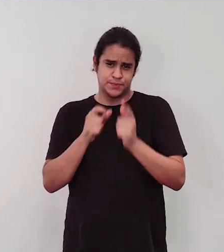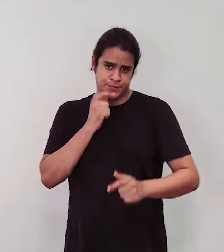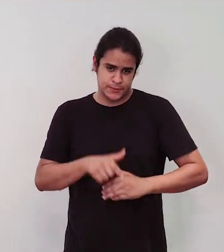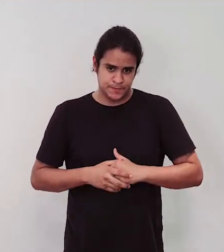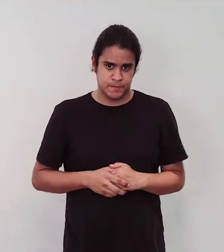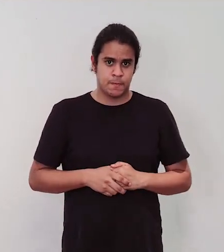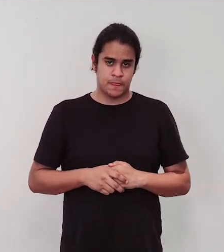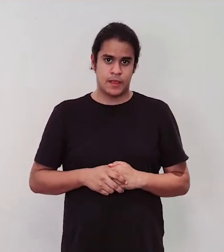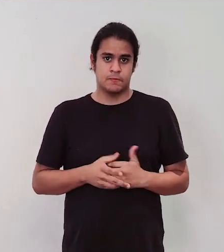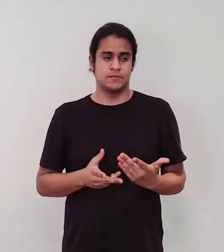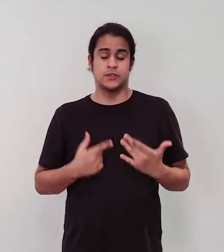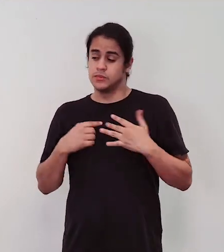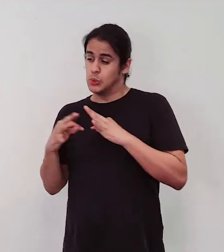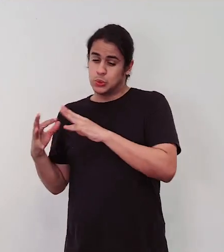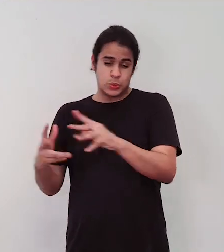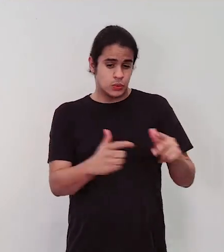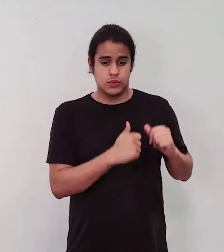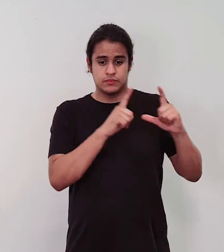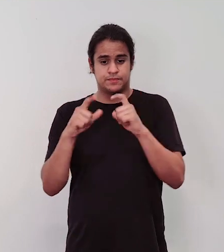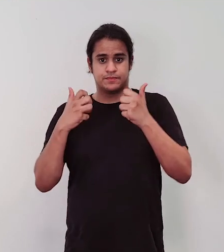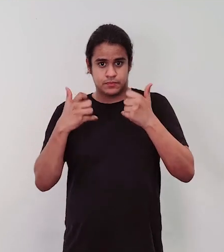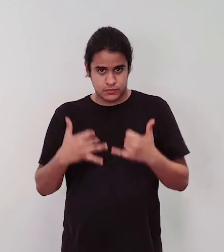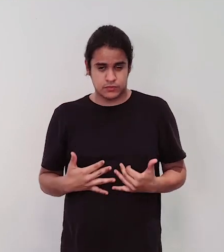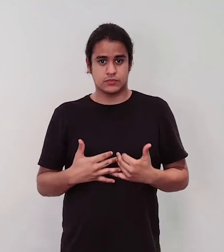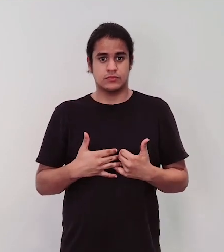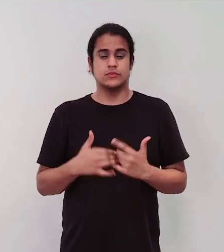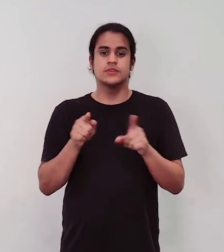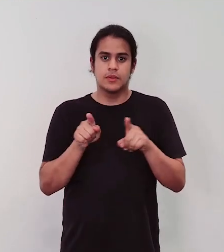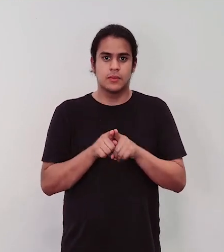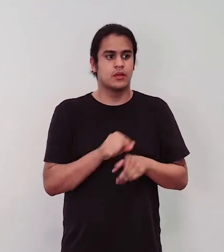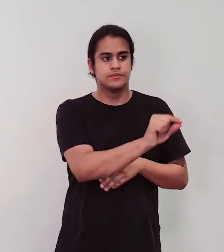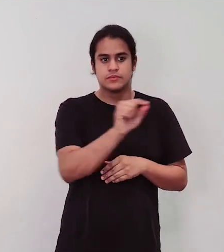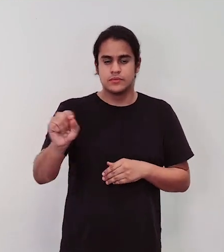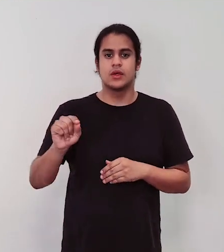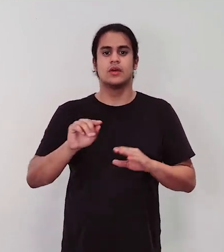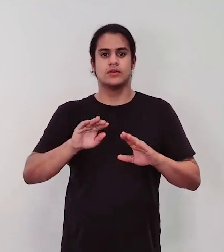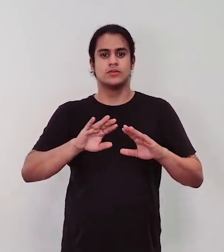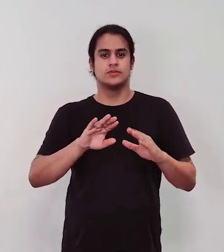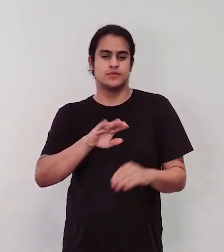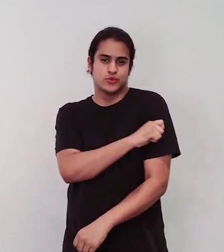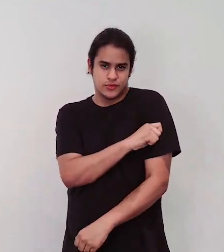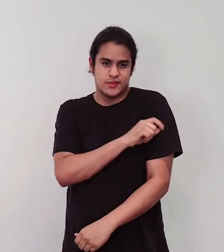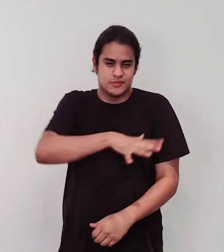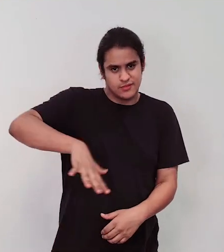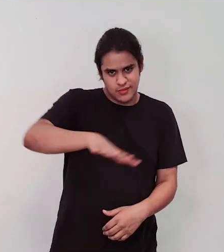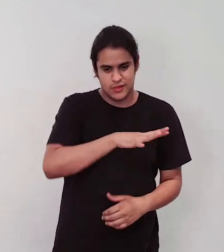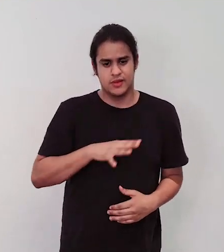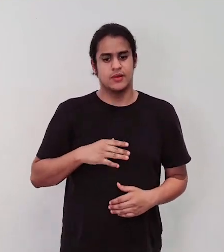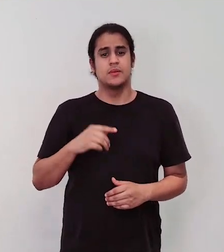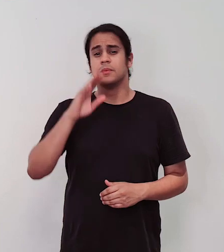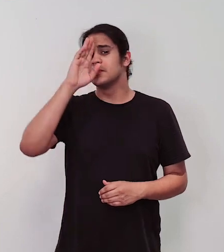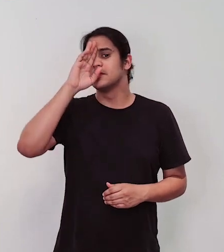Diante de todo esse cenário, dessas imagens, e percebendo que as vozes dos estudantes, elas existem principalmente nos